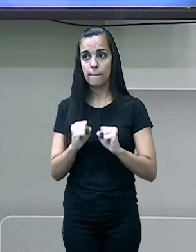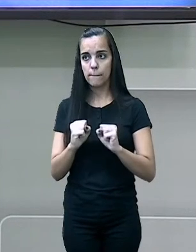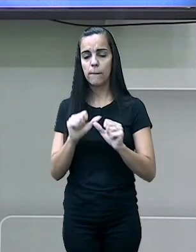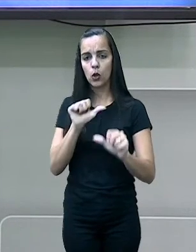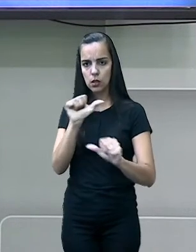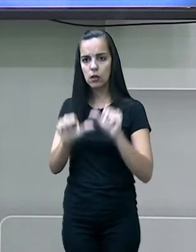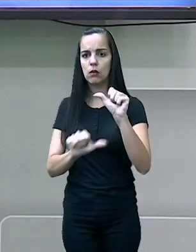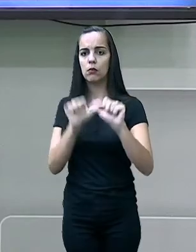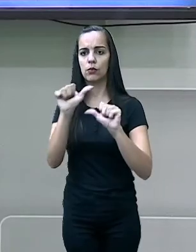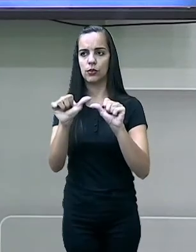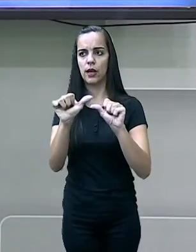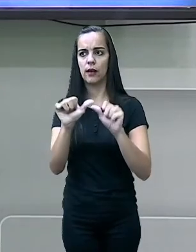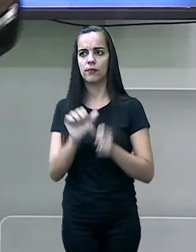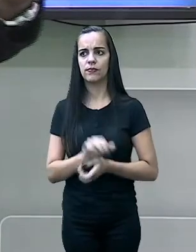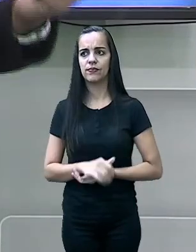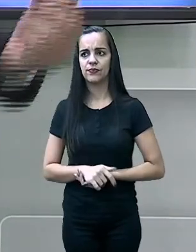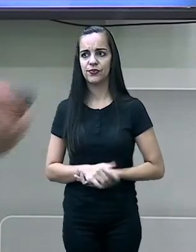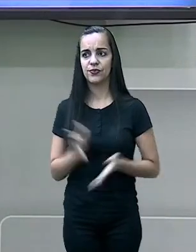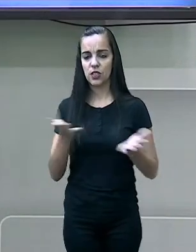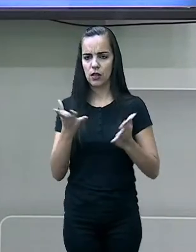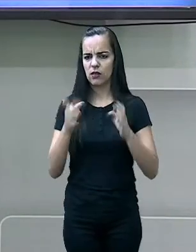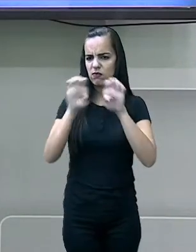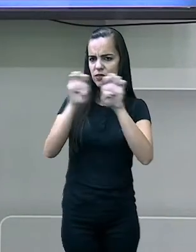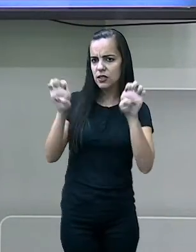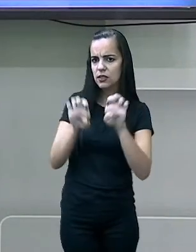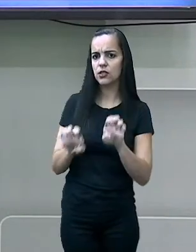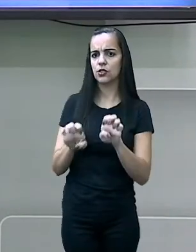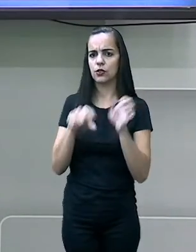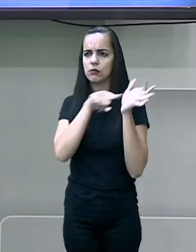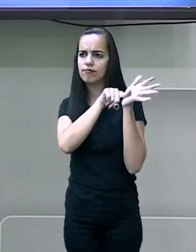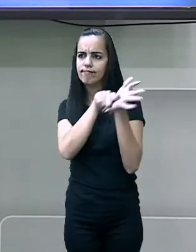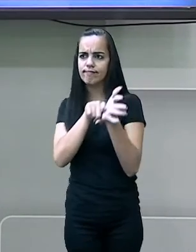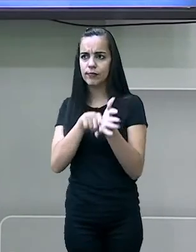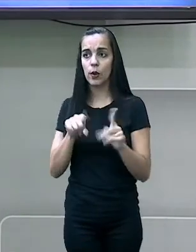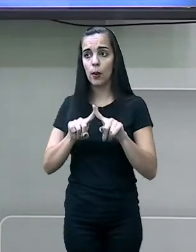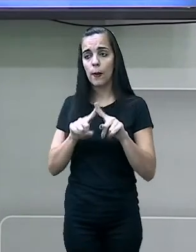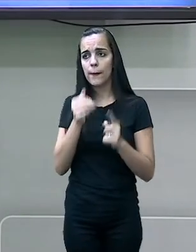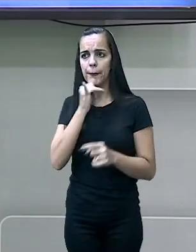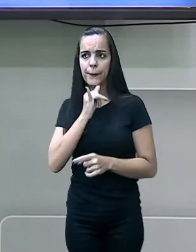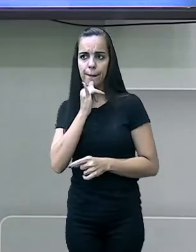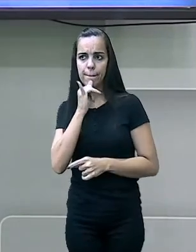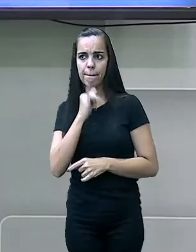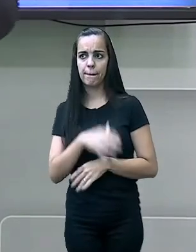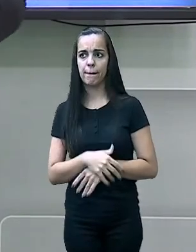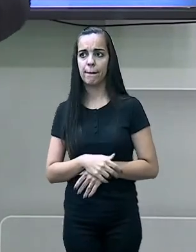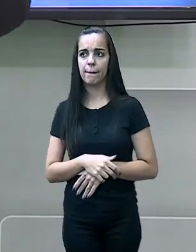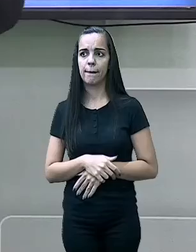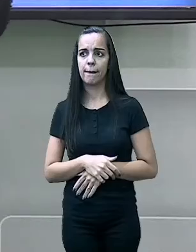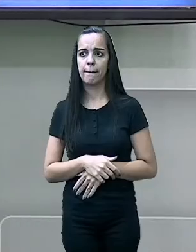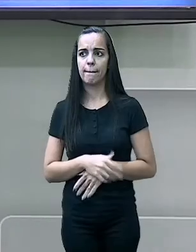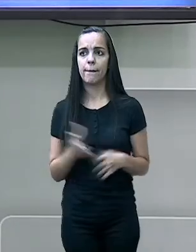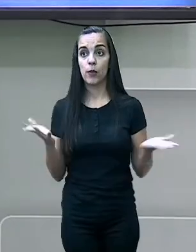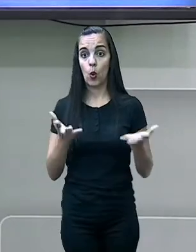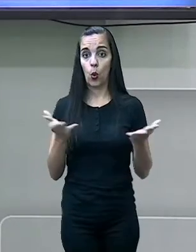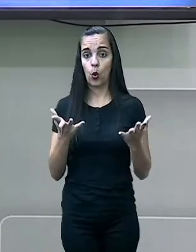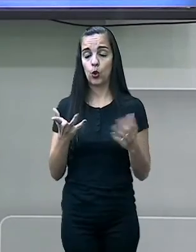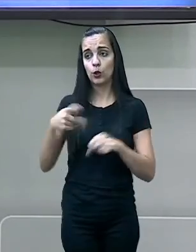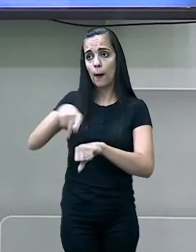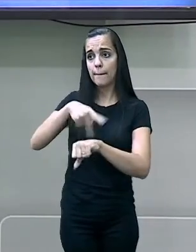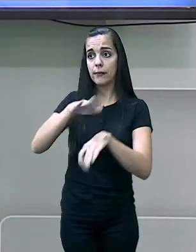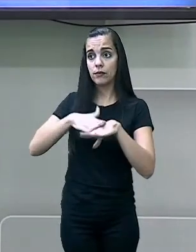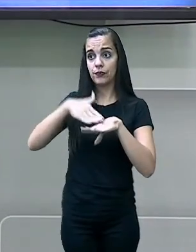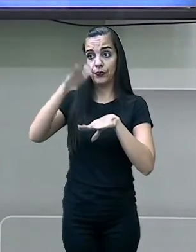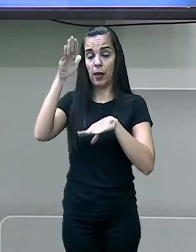mudar. são estatísticos. Por exemplo, hoje, qual o país mais populoso?